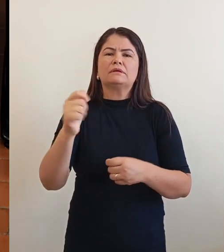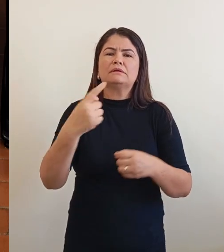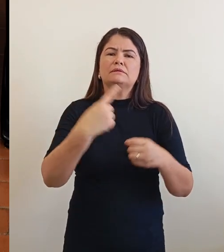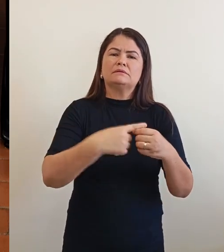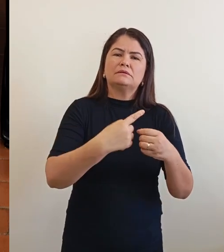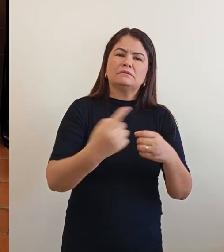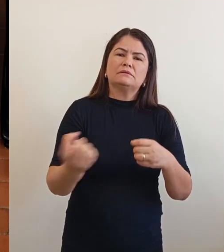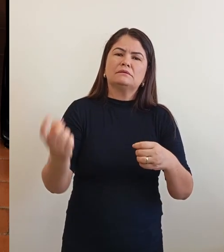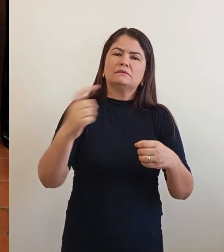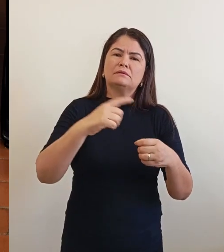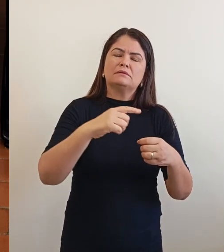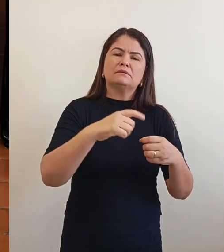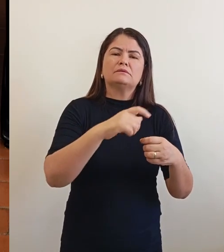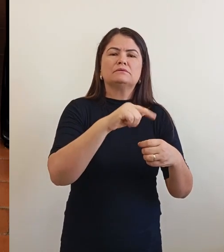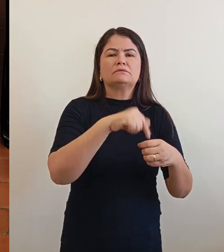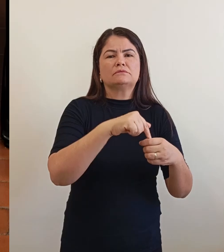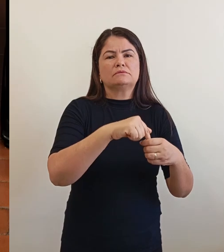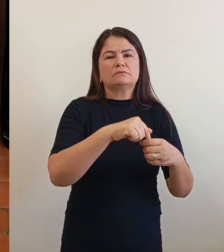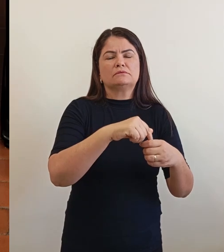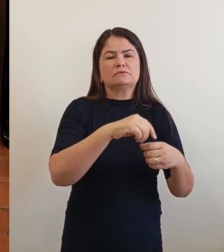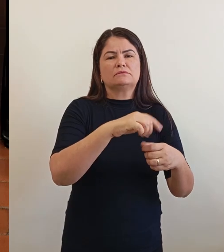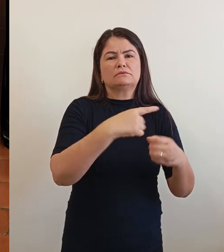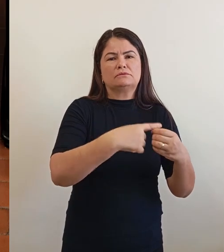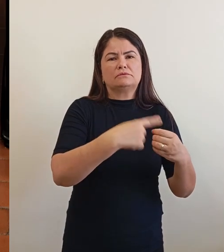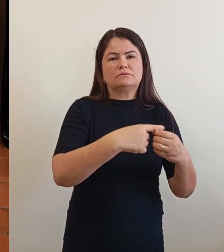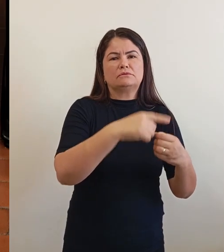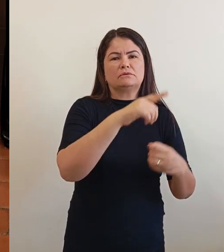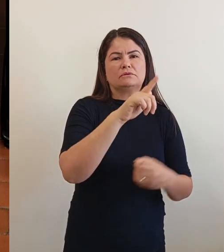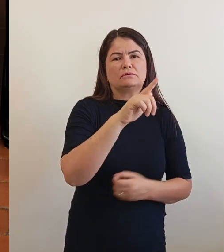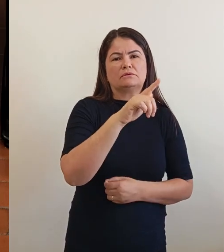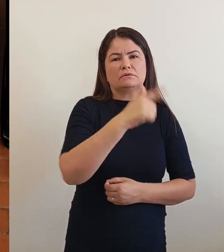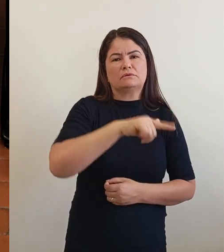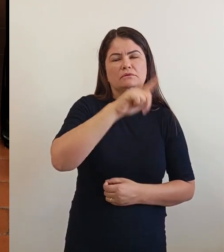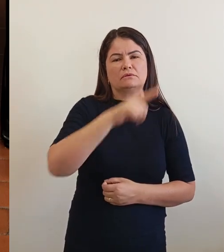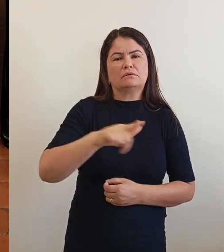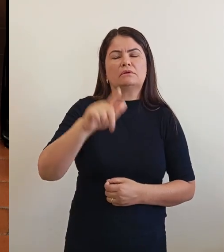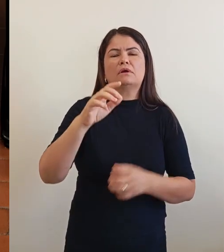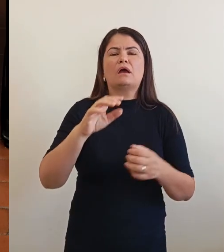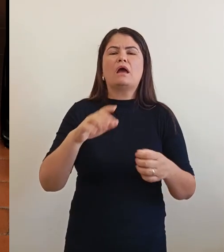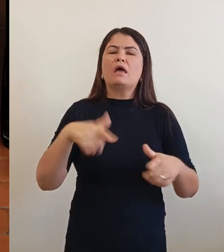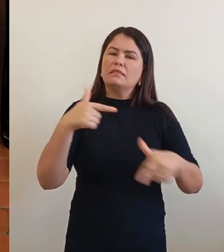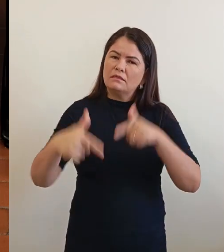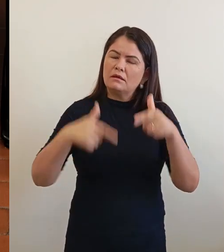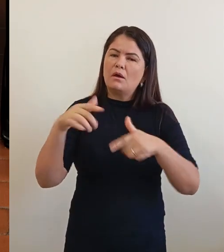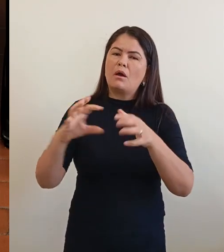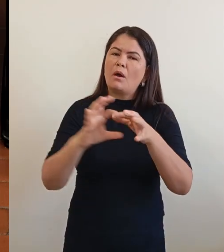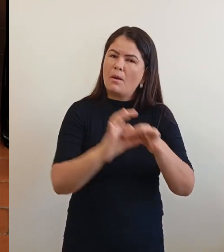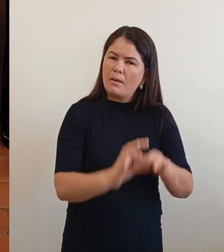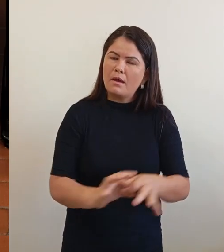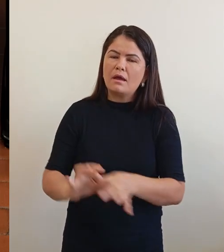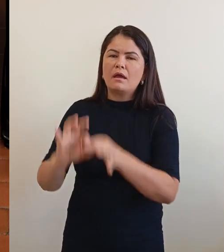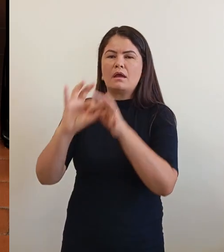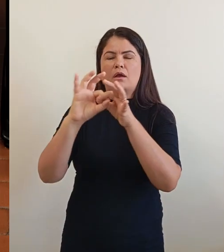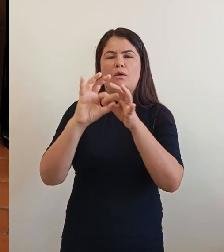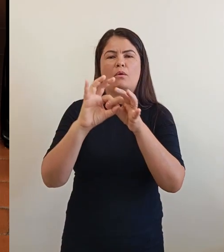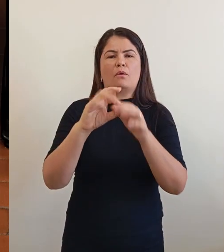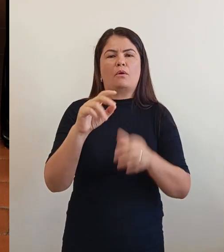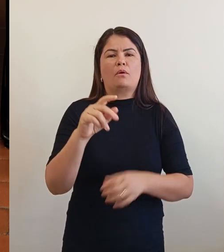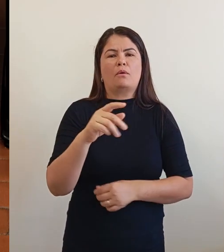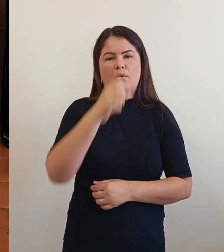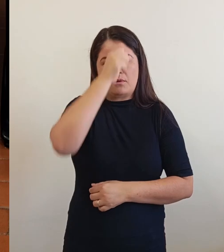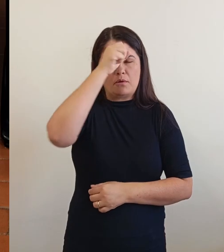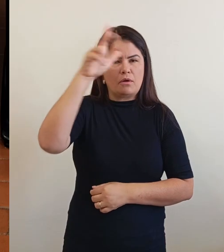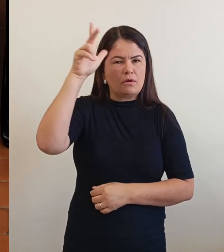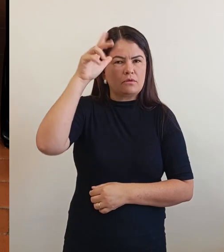trabalhar também aqui em parceria com o prefeito do Faina, implantando aqui um alojamento para esse povo,